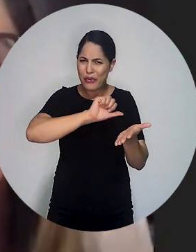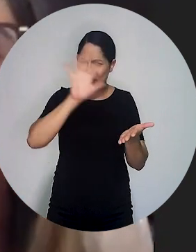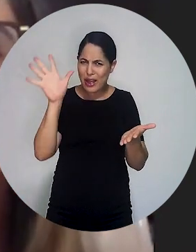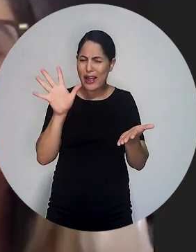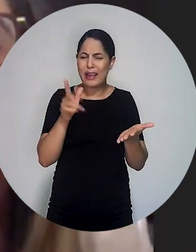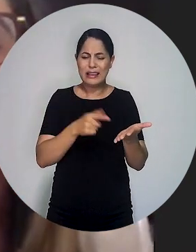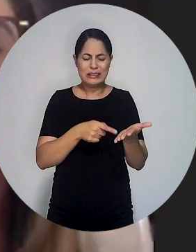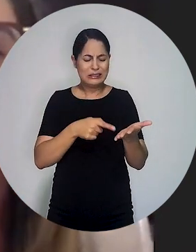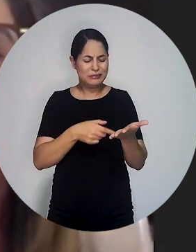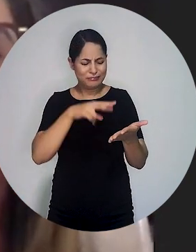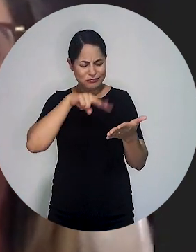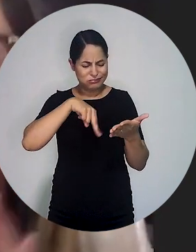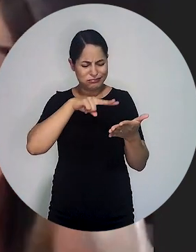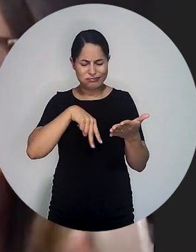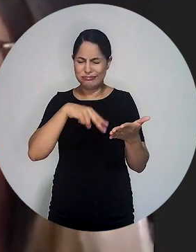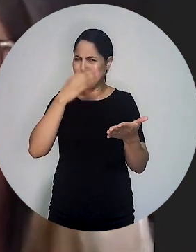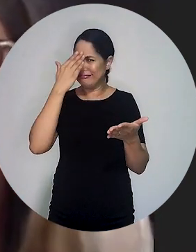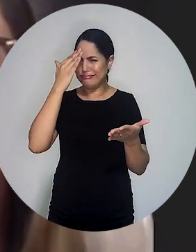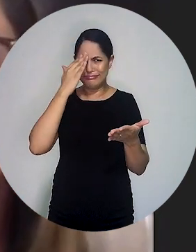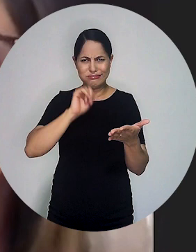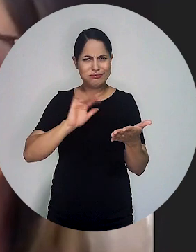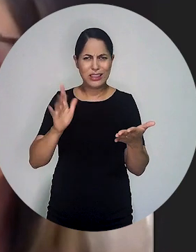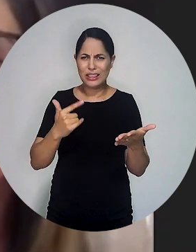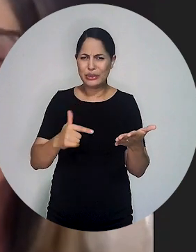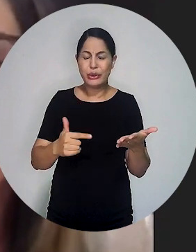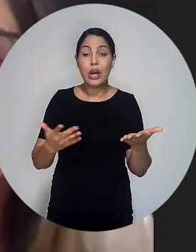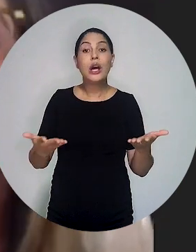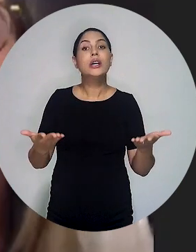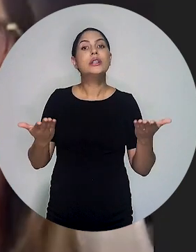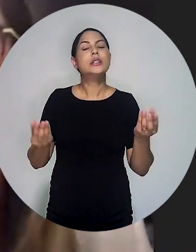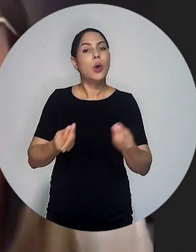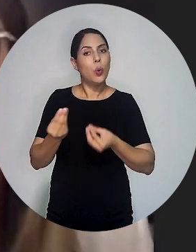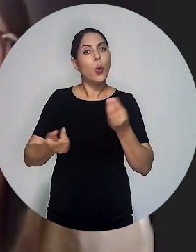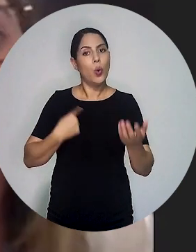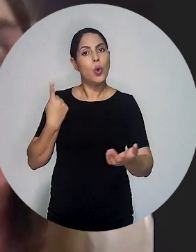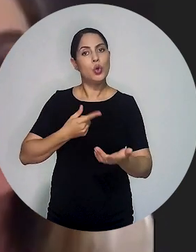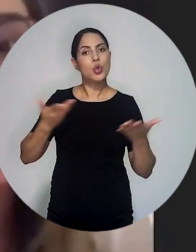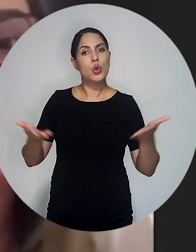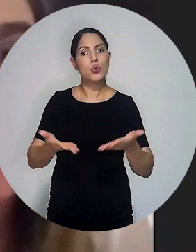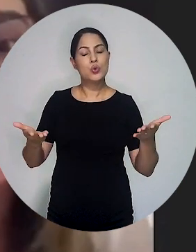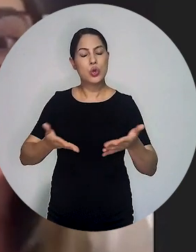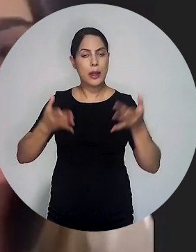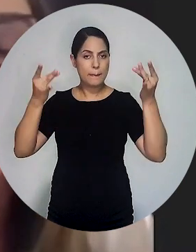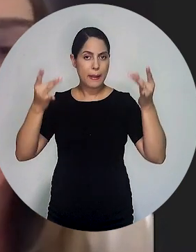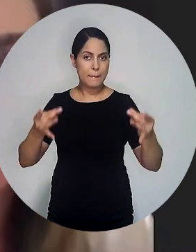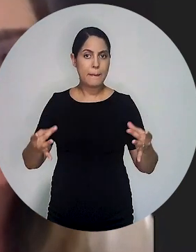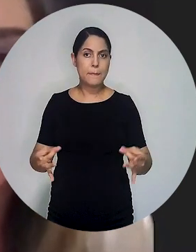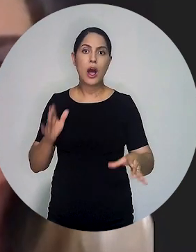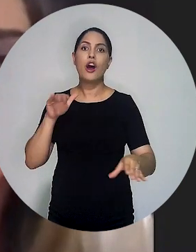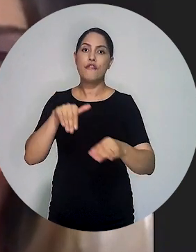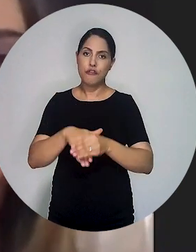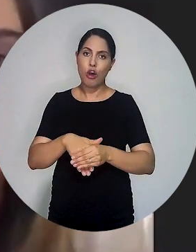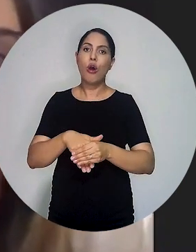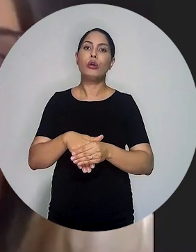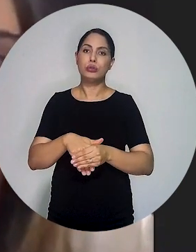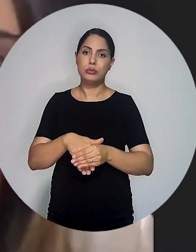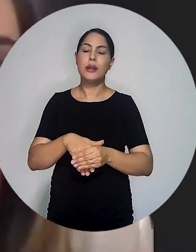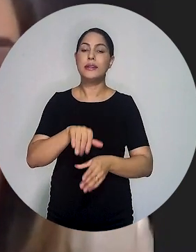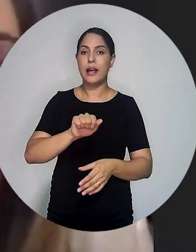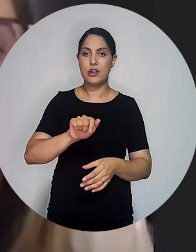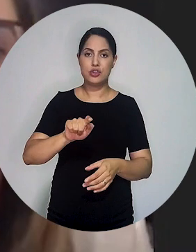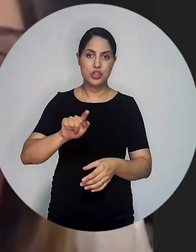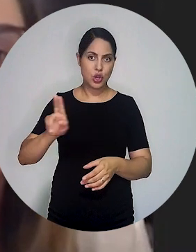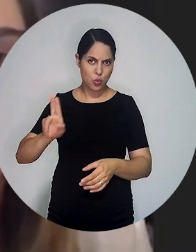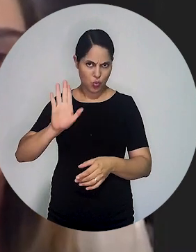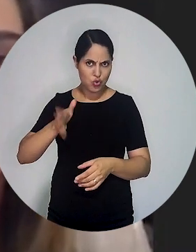obscuros, nesse recurso aí que a gente vai tratar hoje e que já tiveram alguns votos aí nesse julgamento desses